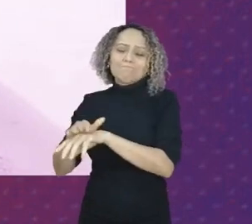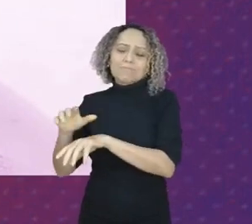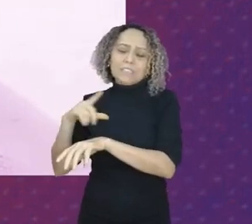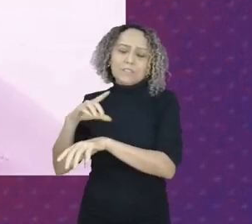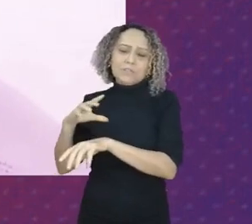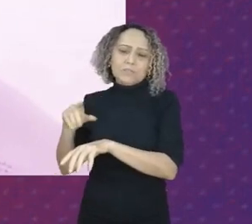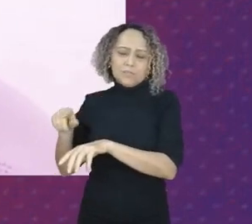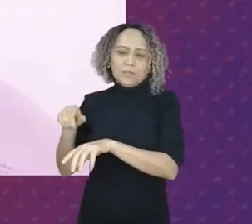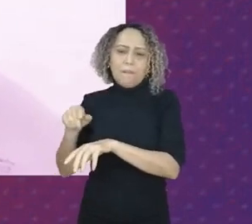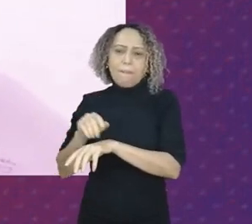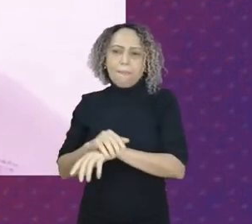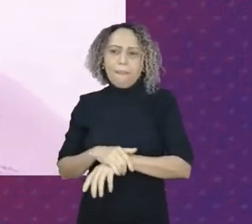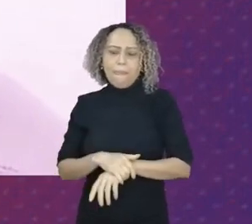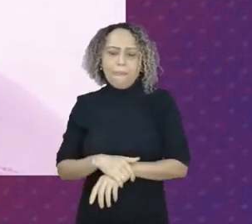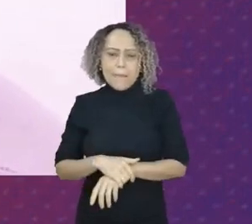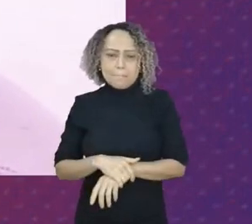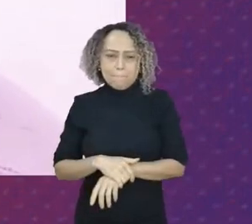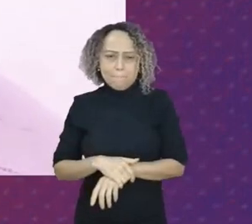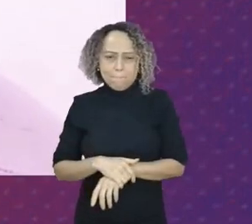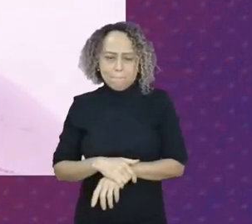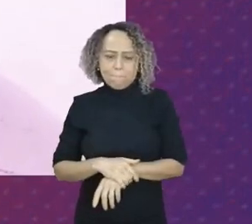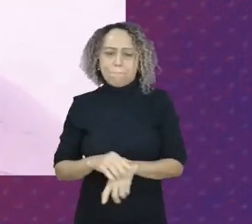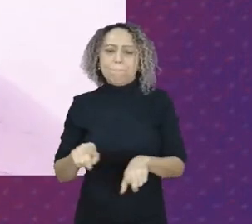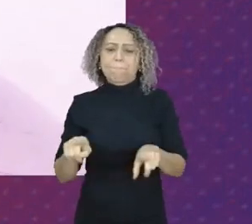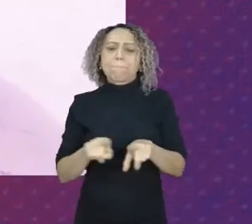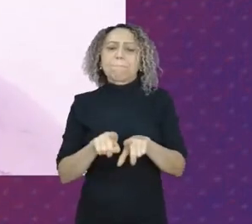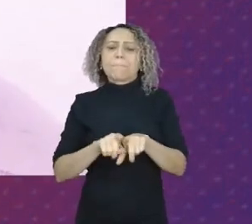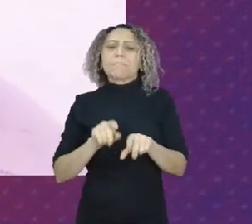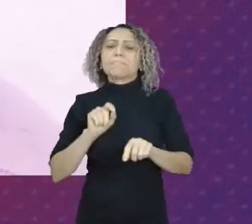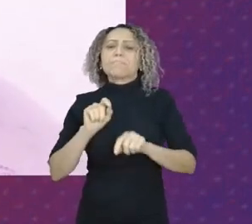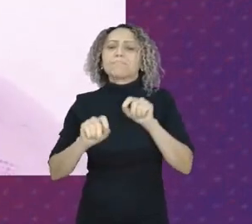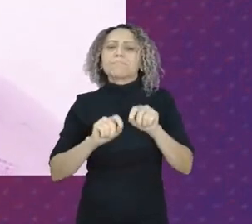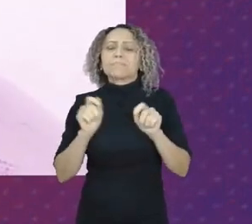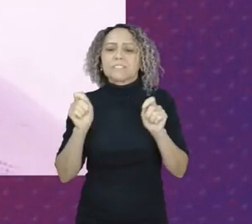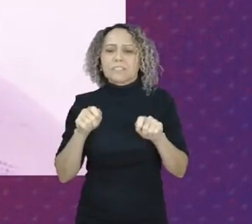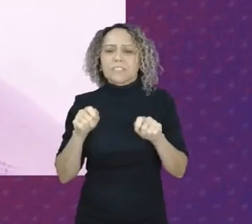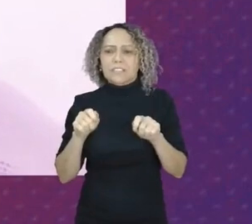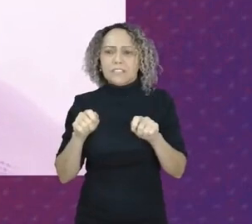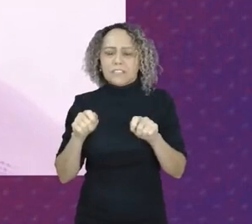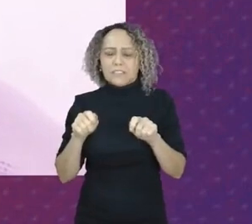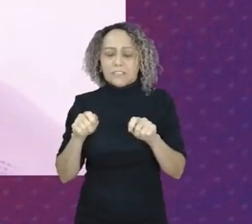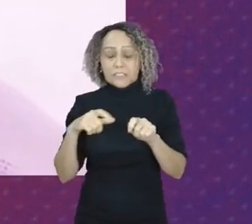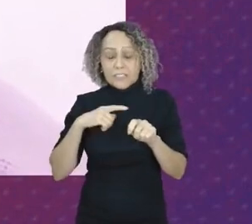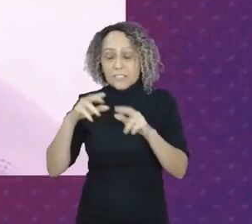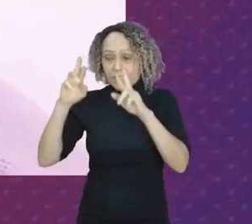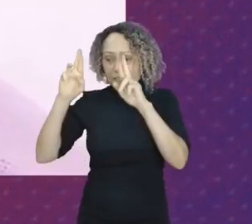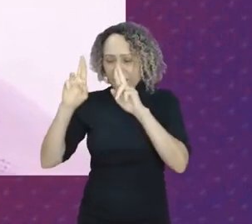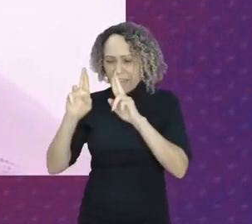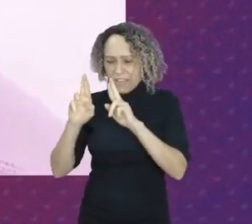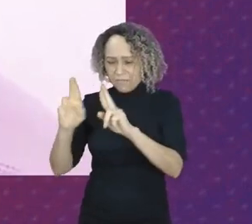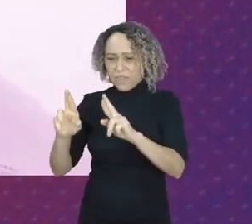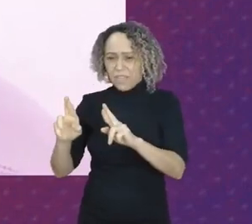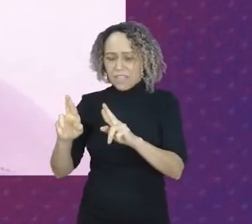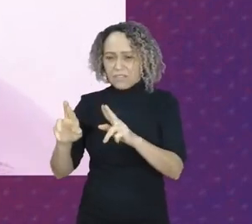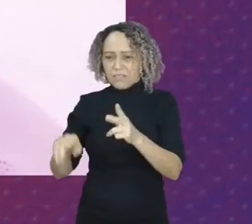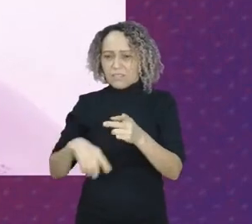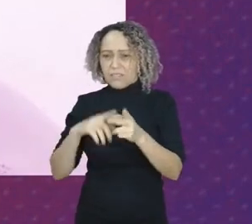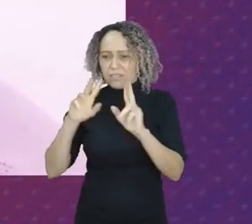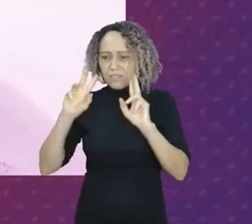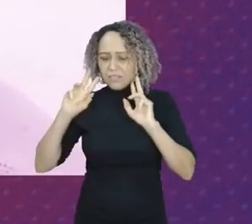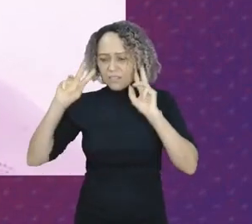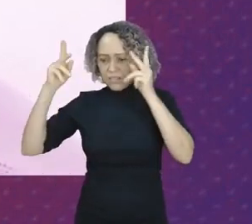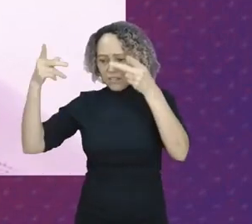Mas isso tem também que vir acompanhado de respeito, de reconhecimento,